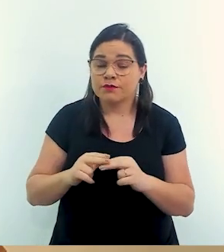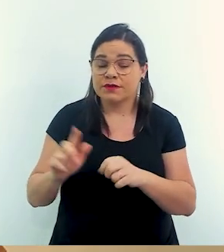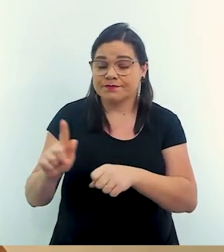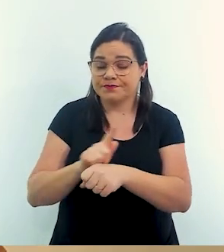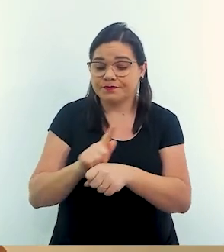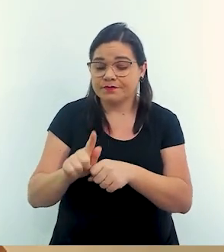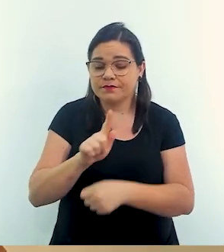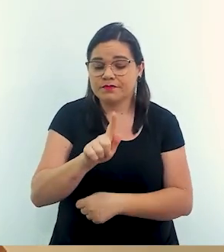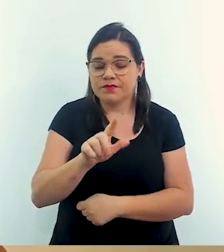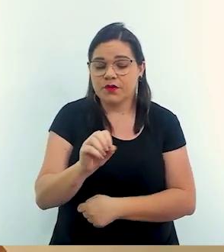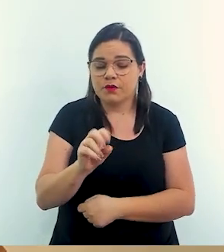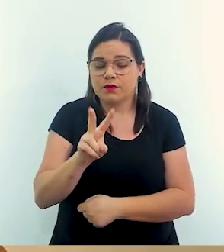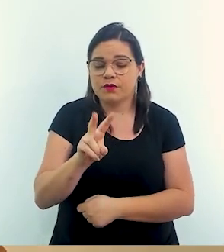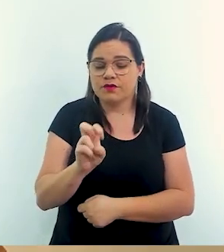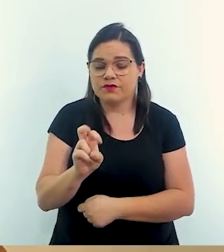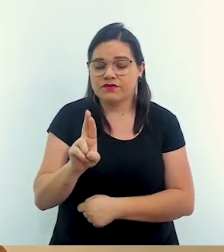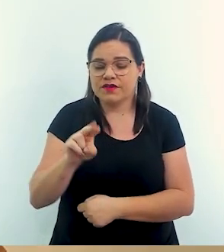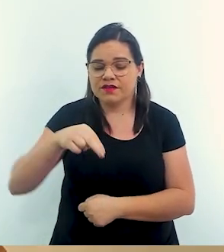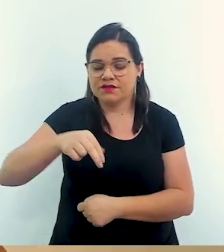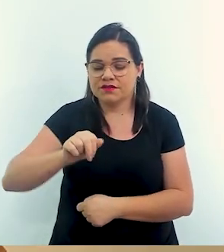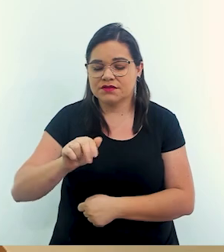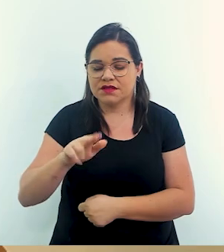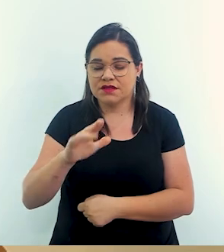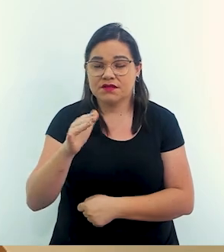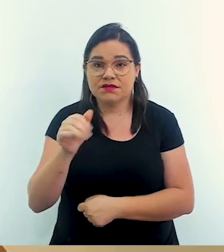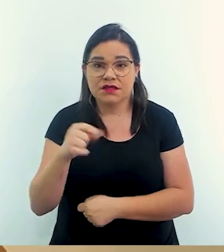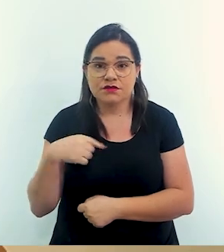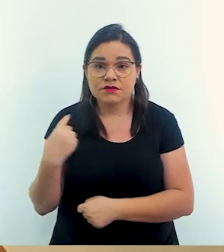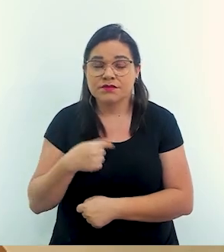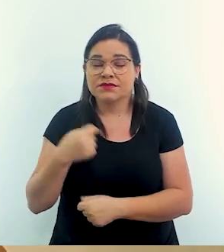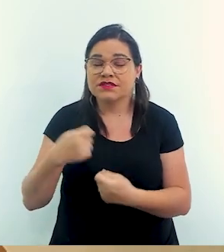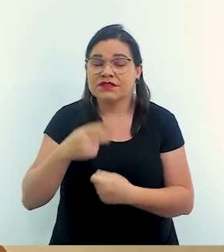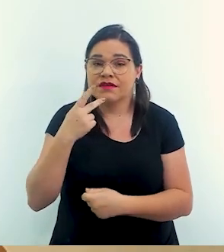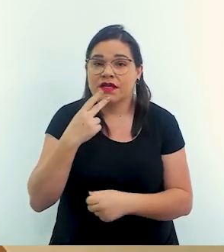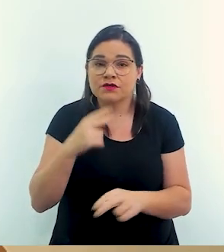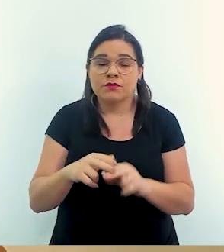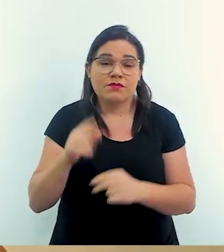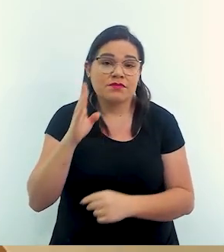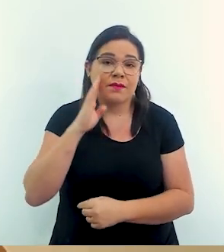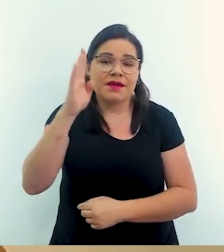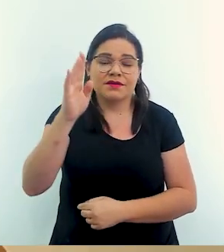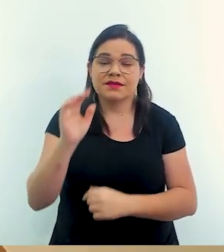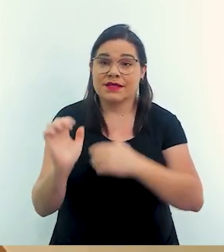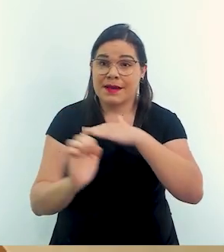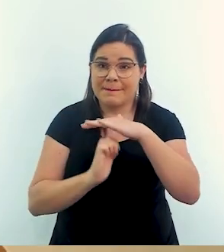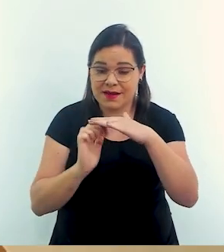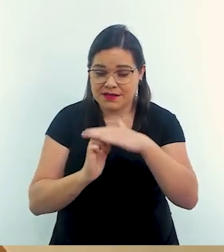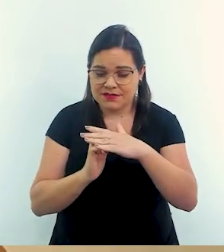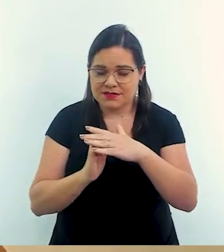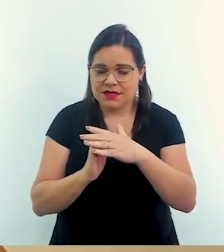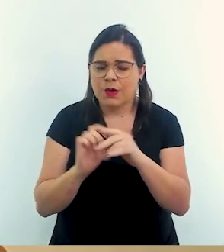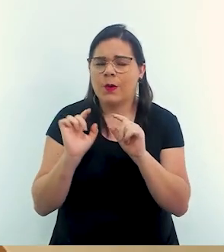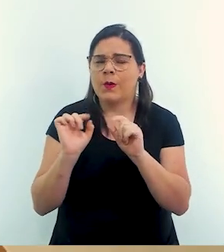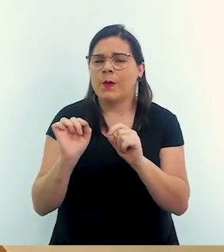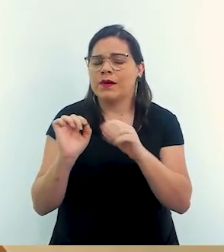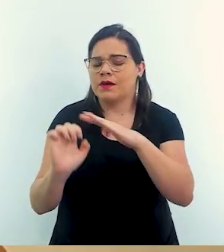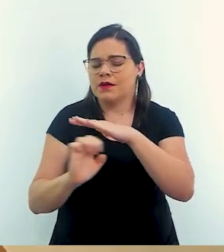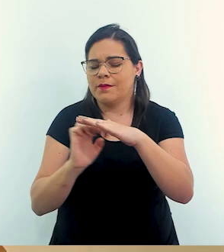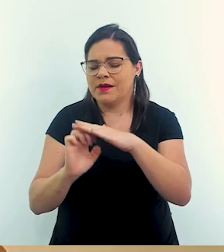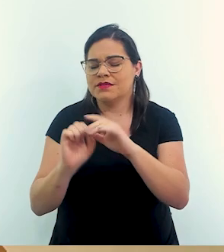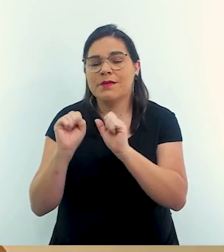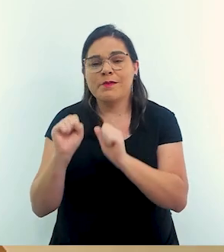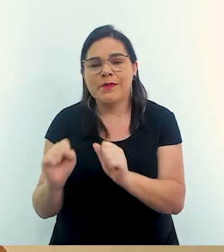a gente tem que tratar o desastre, né? Principalmente quando a gente fala do CNPJ, das empresas, o que essas